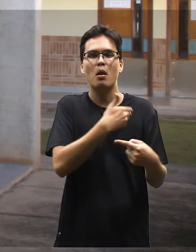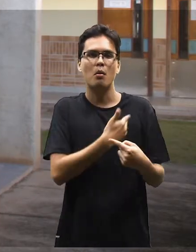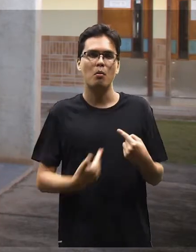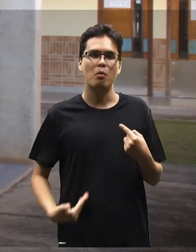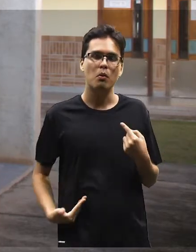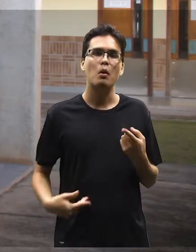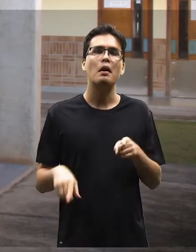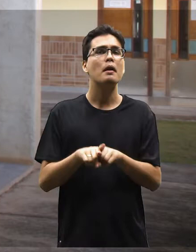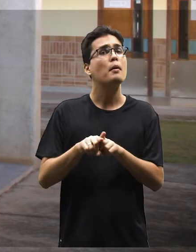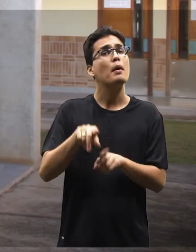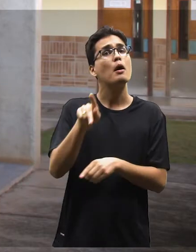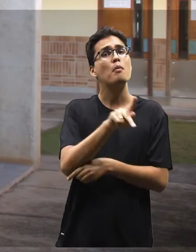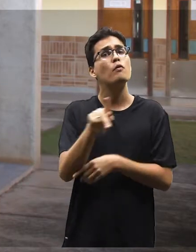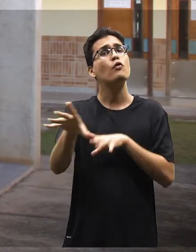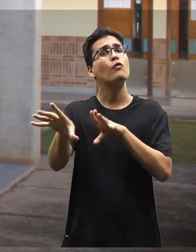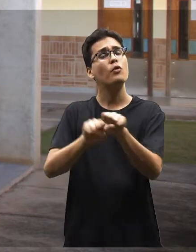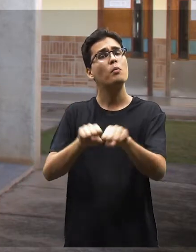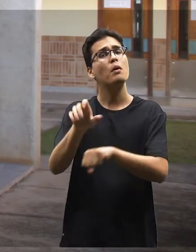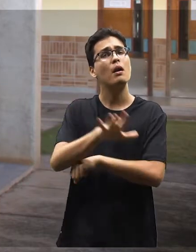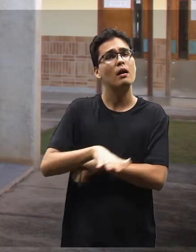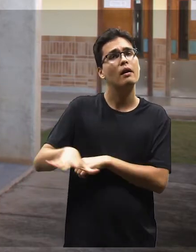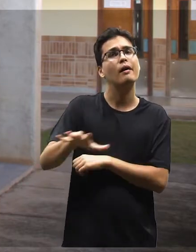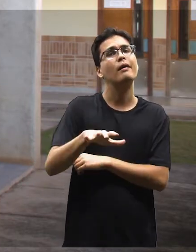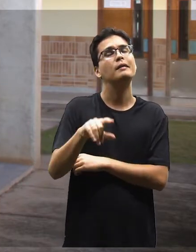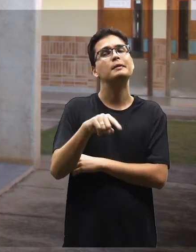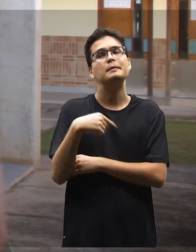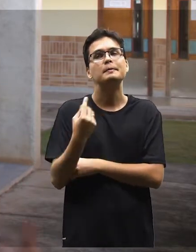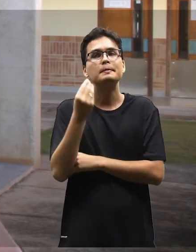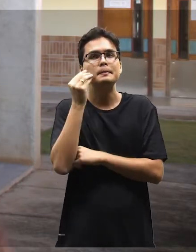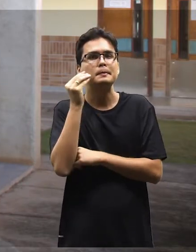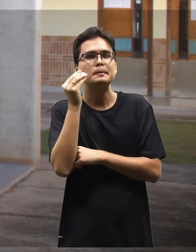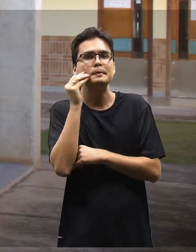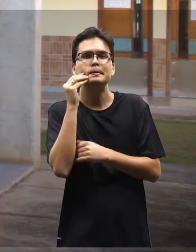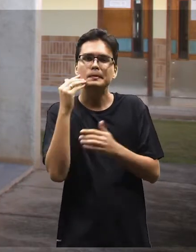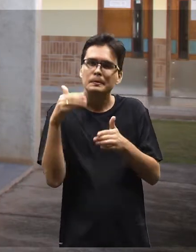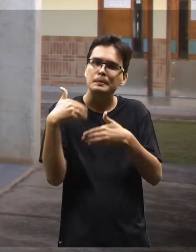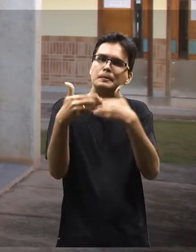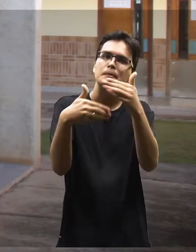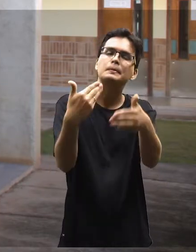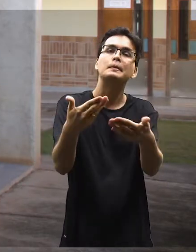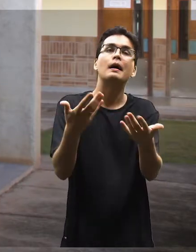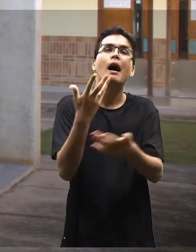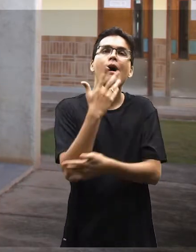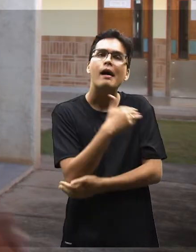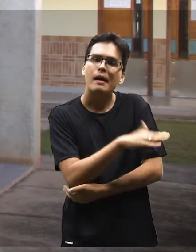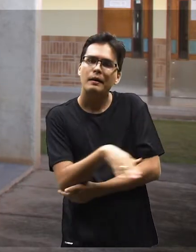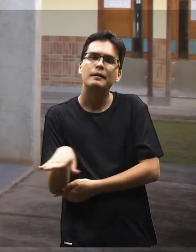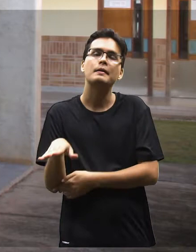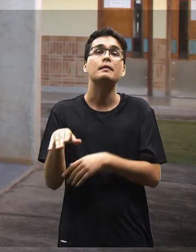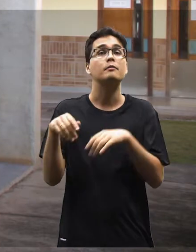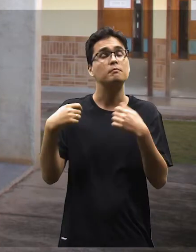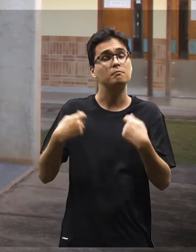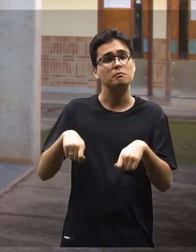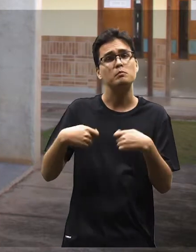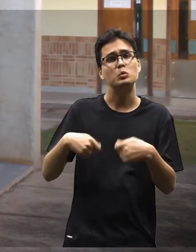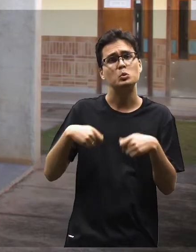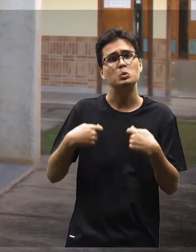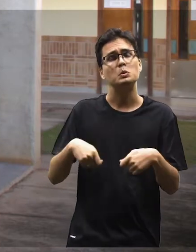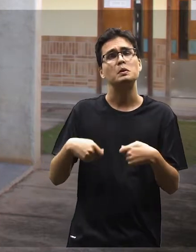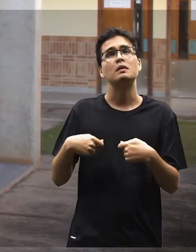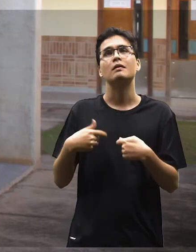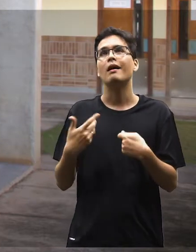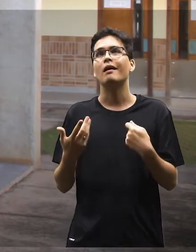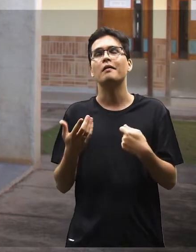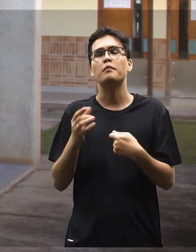de políticas públicas e de professores formados na área, que é uma coisa que a gente está tentando desconstruir ainda, que as crianças pequenas também,